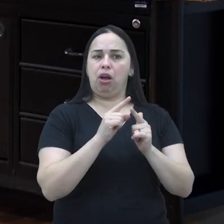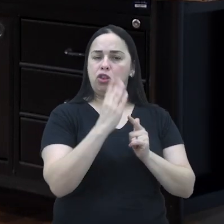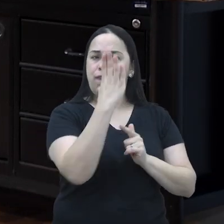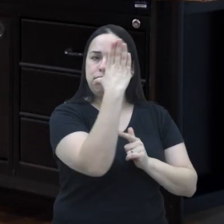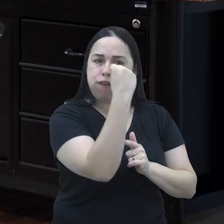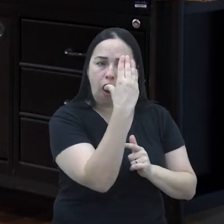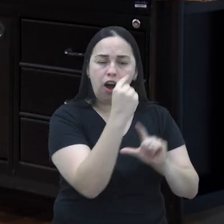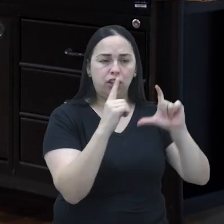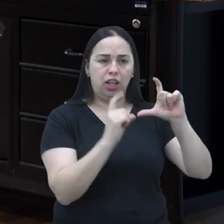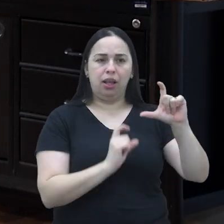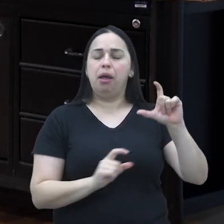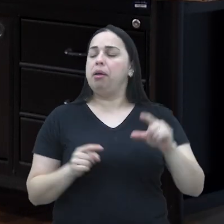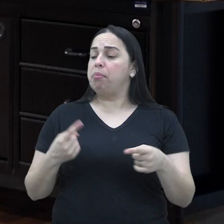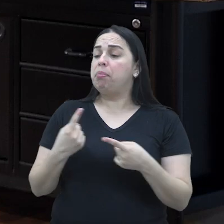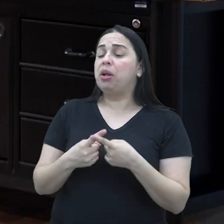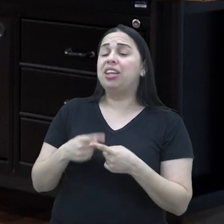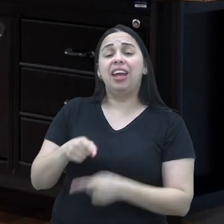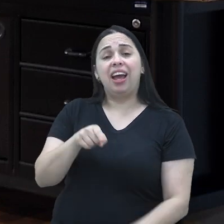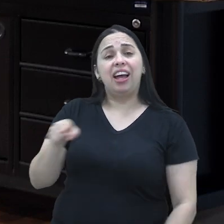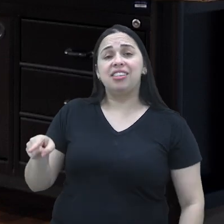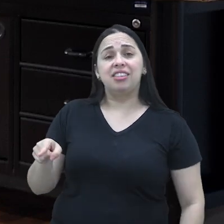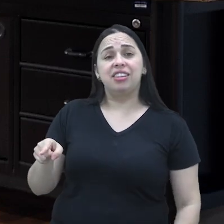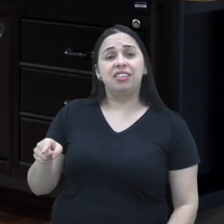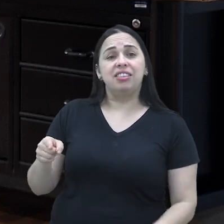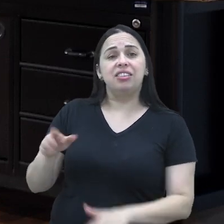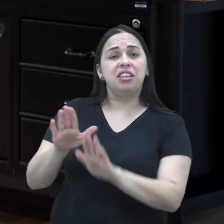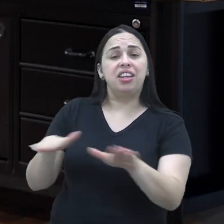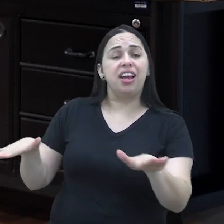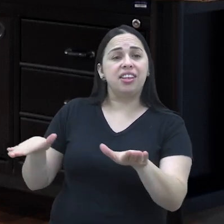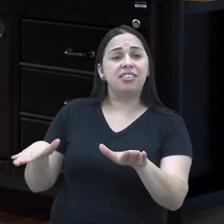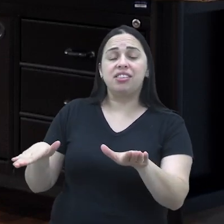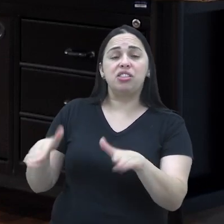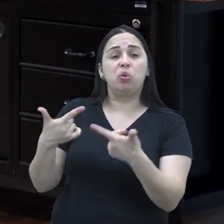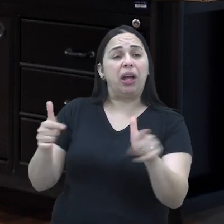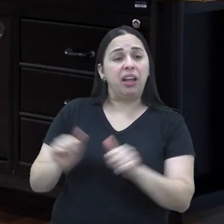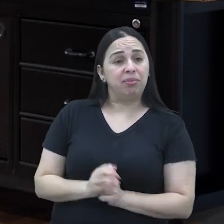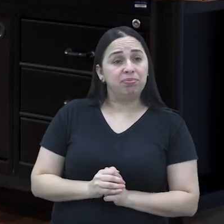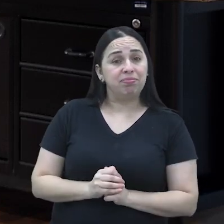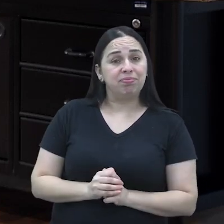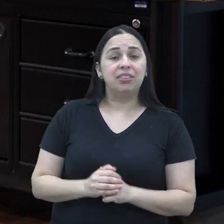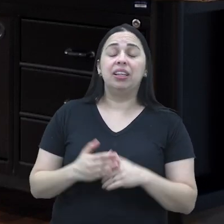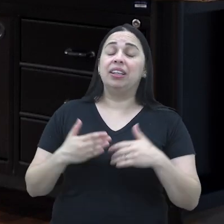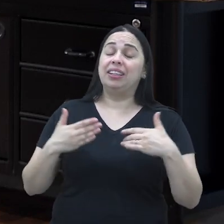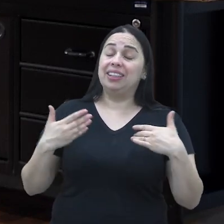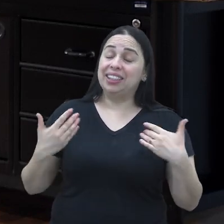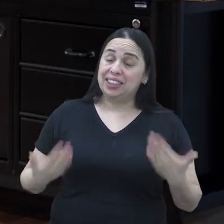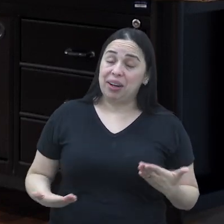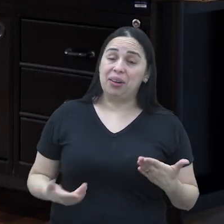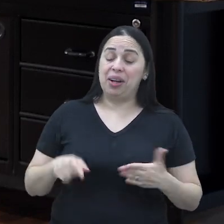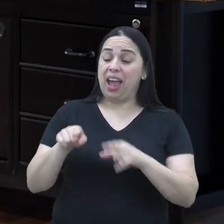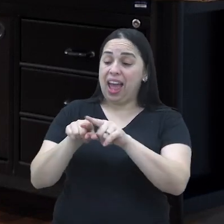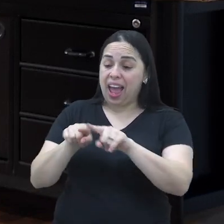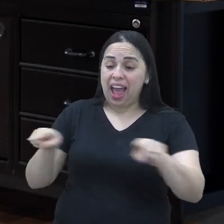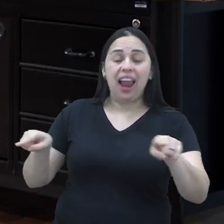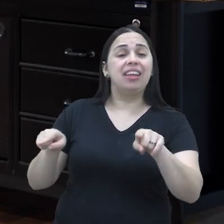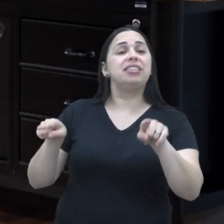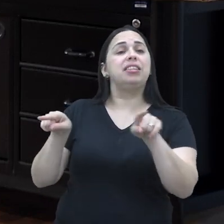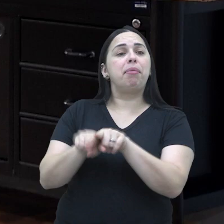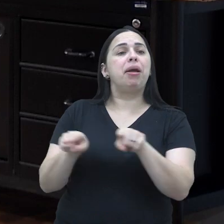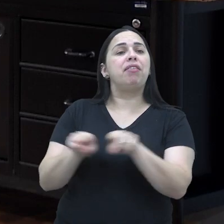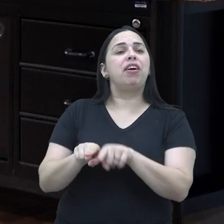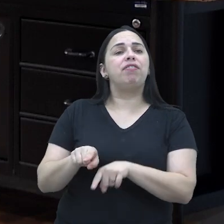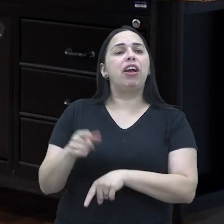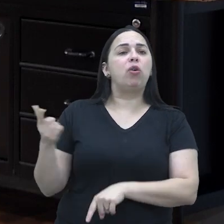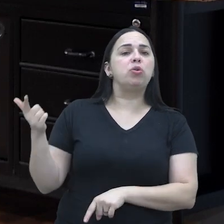através da sua digital, ou seu documento com foto. E por que nós não temos essa preocupação tão forte com as crianças? Uma